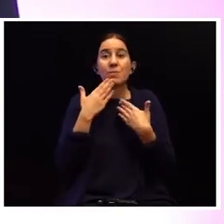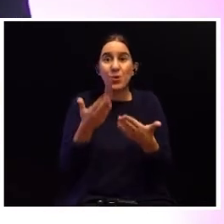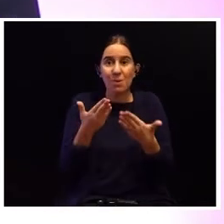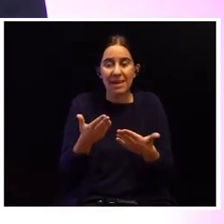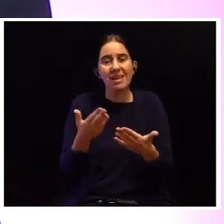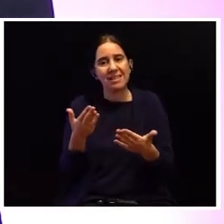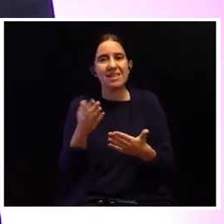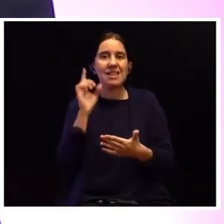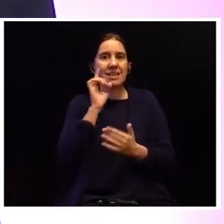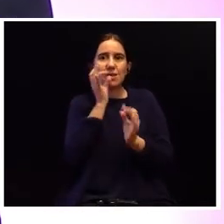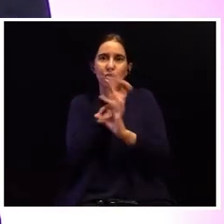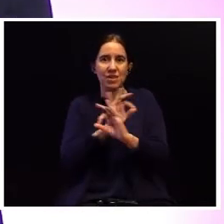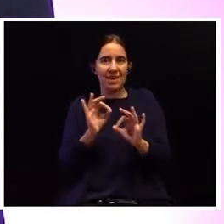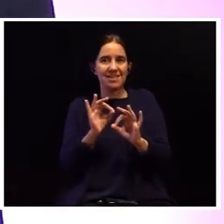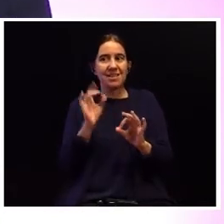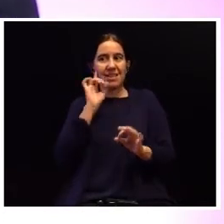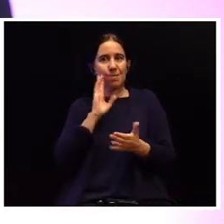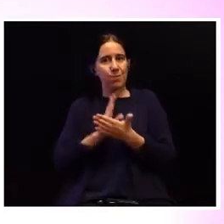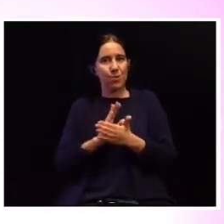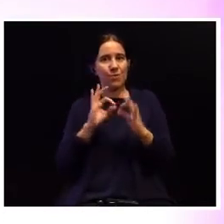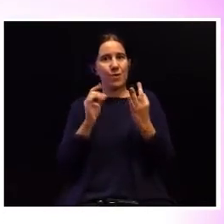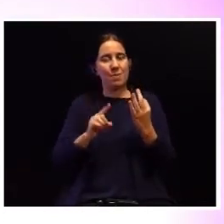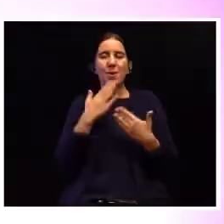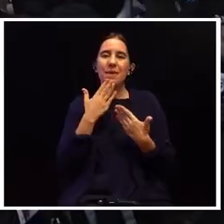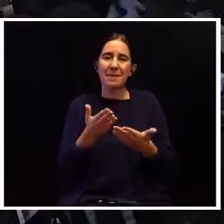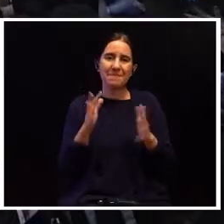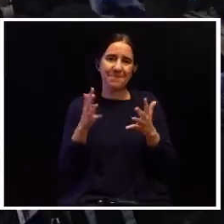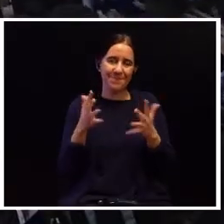e um excelente dia, neste último dia do primeiro Fórum. Obrigada.